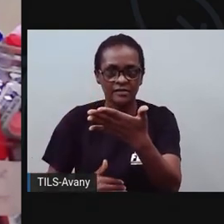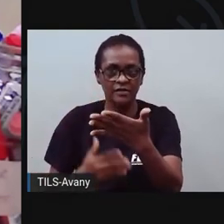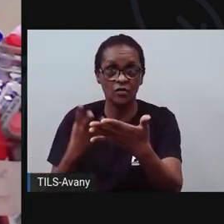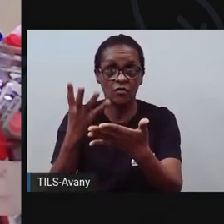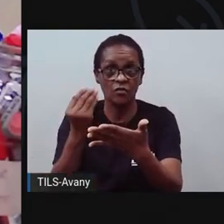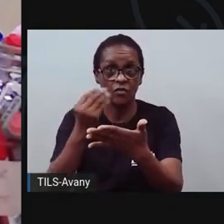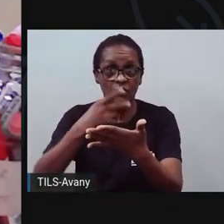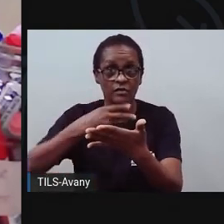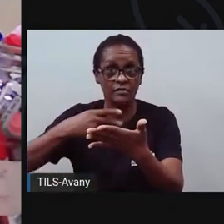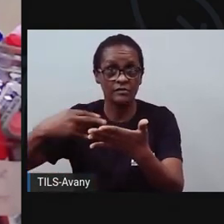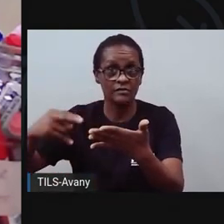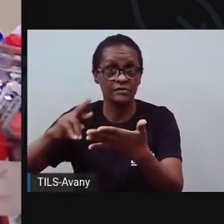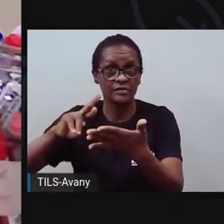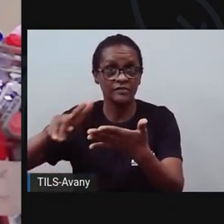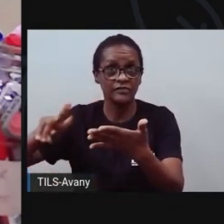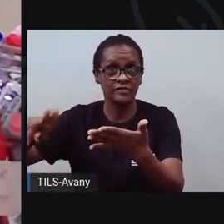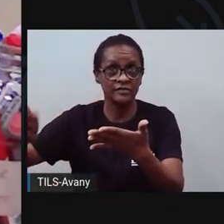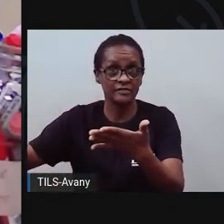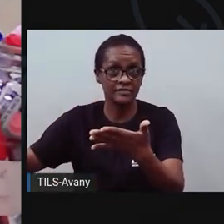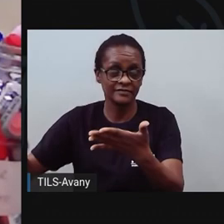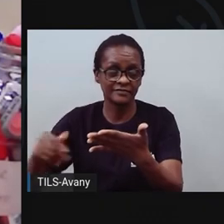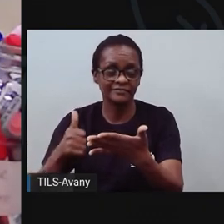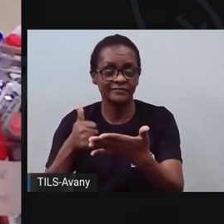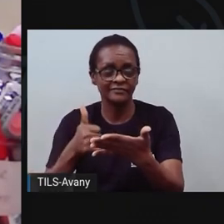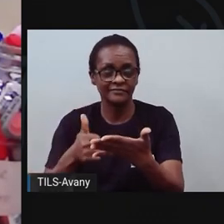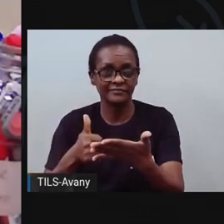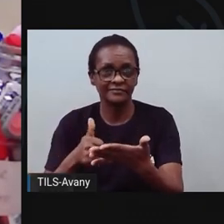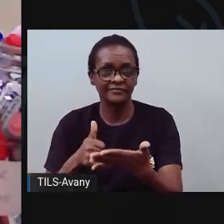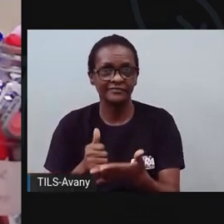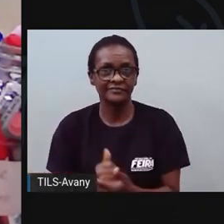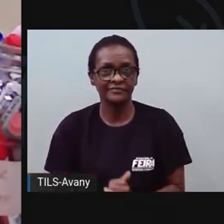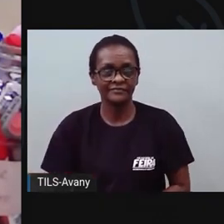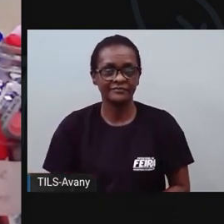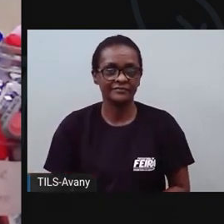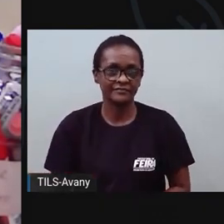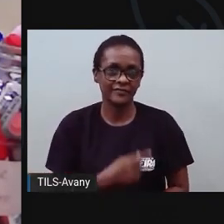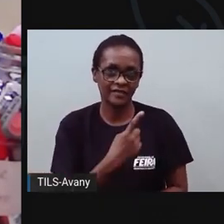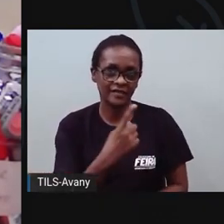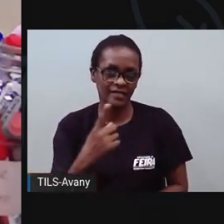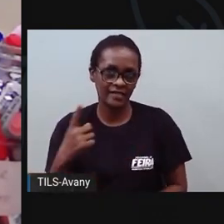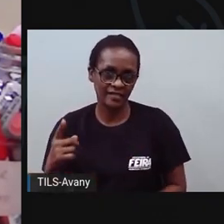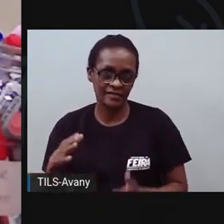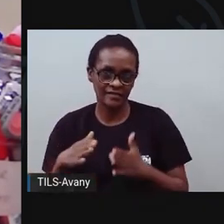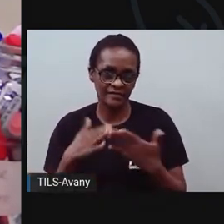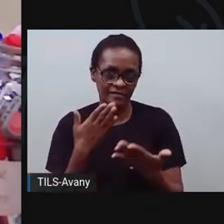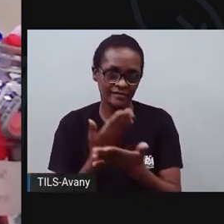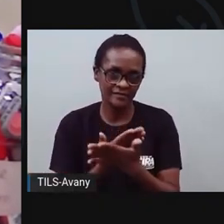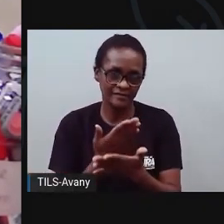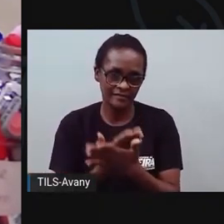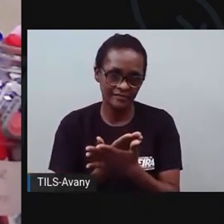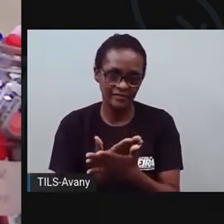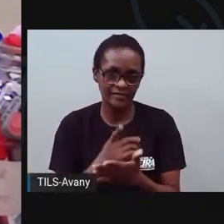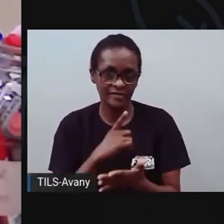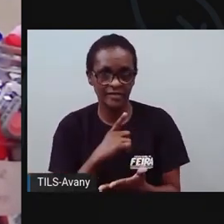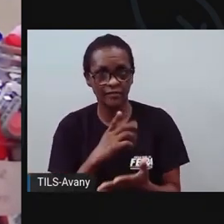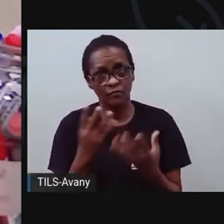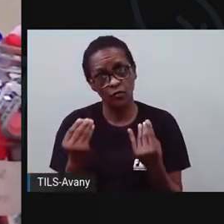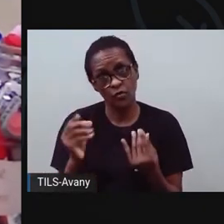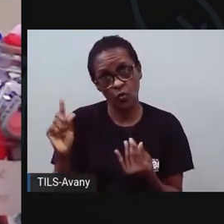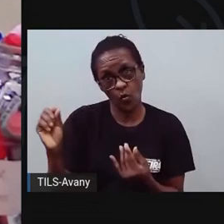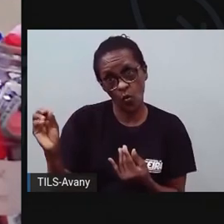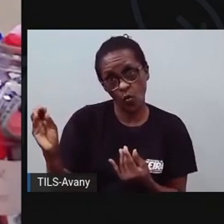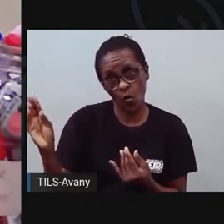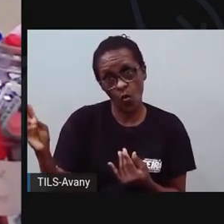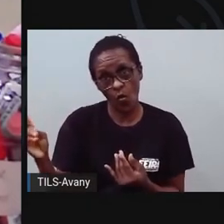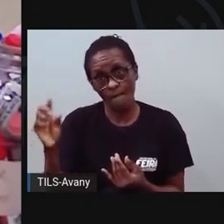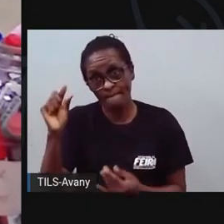distribuídos varia de acordo com o porte de cada unidade escolar. Grande, média ou pequeno porte. E aqui do lado a gente